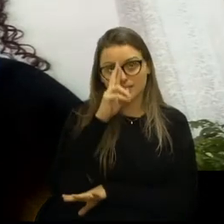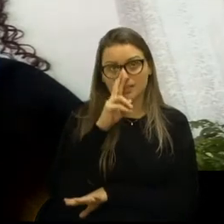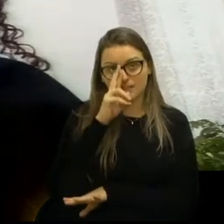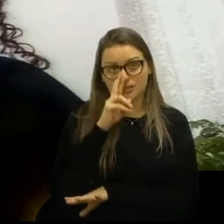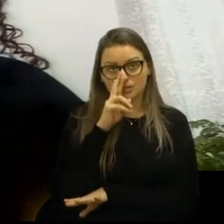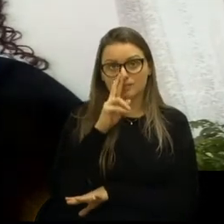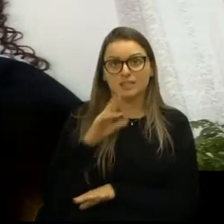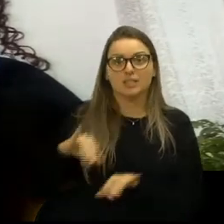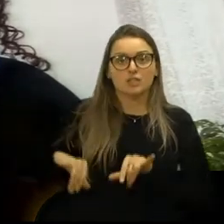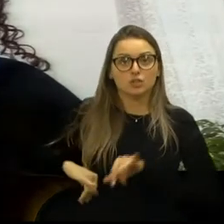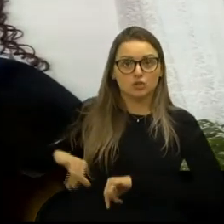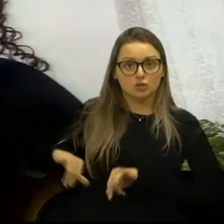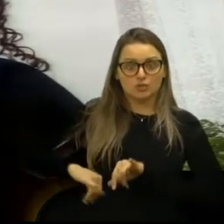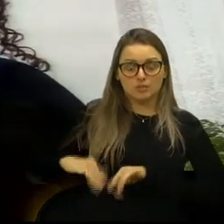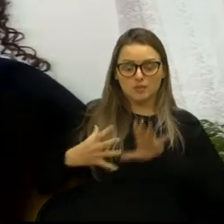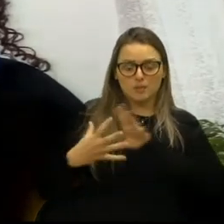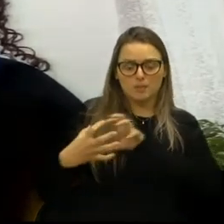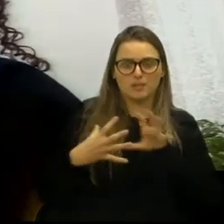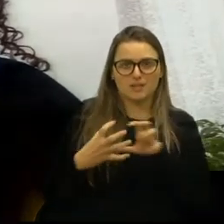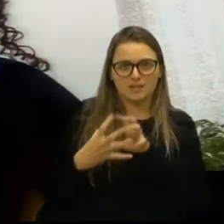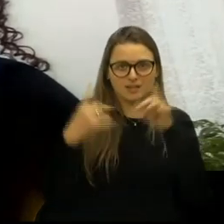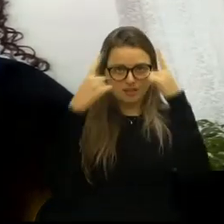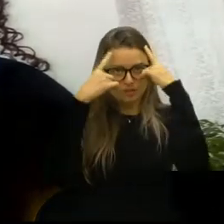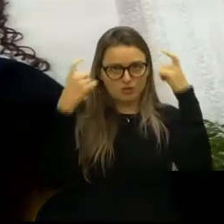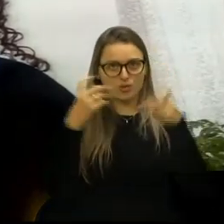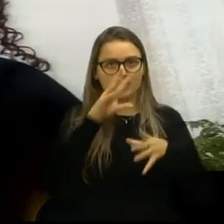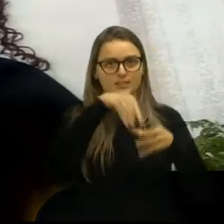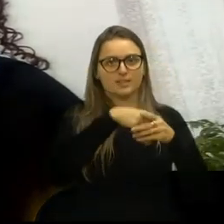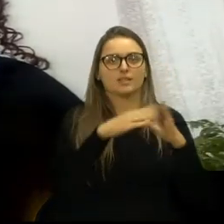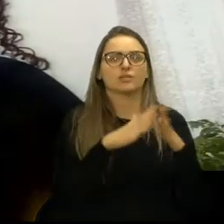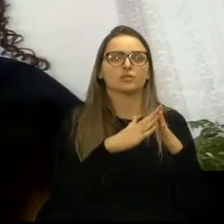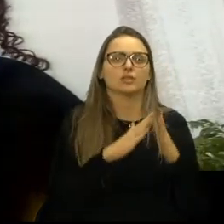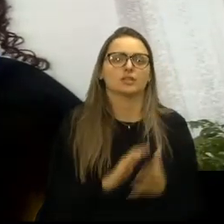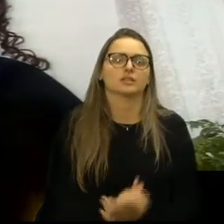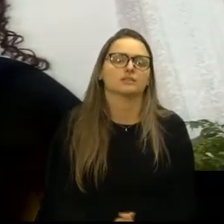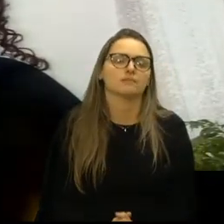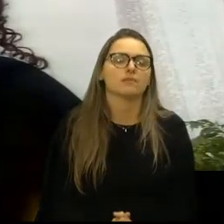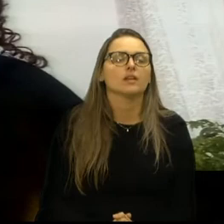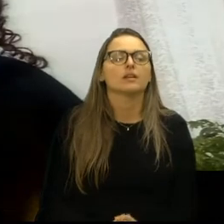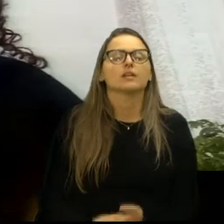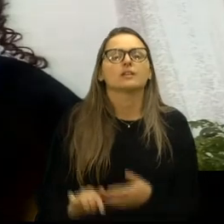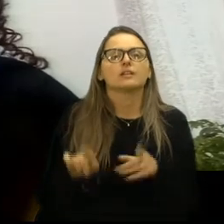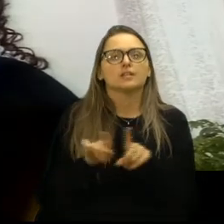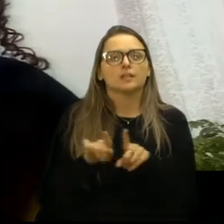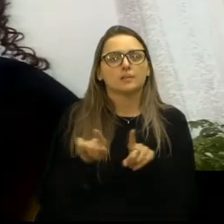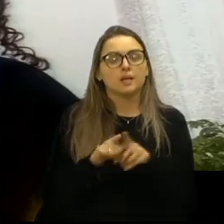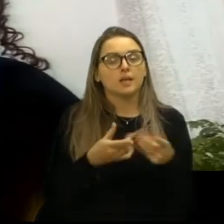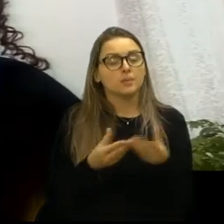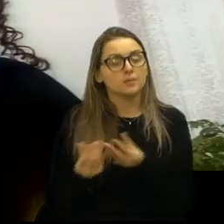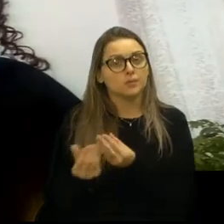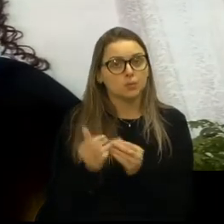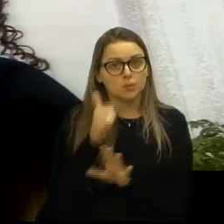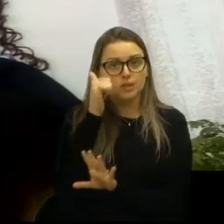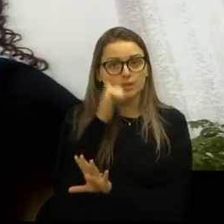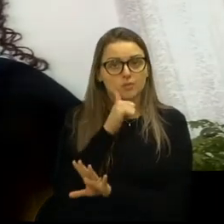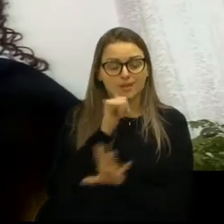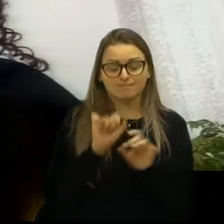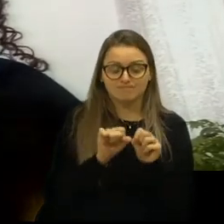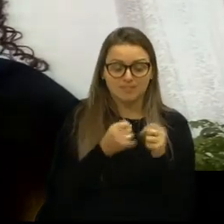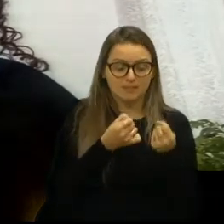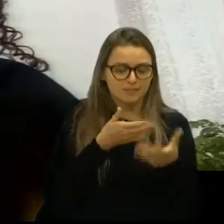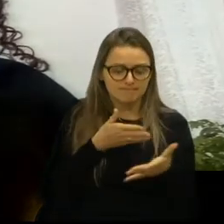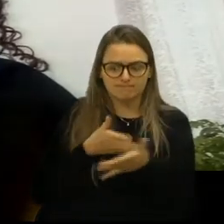tensões, conflitos e violências em âmbito doméstico. Além disso, muitas mulheres enfrentarão